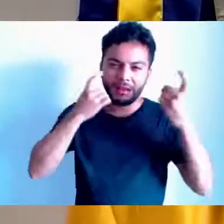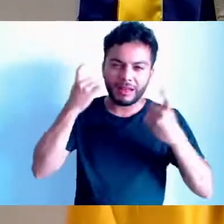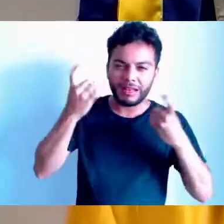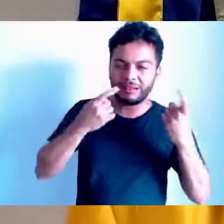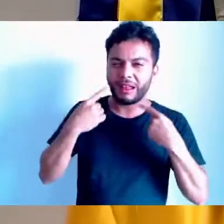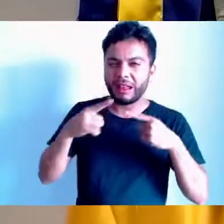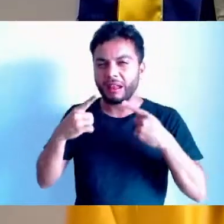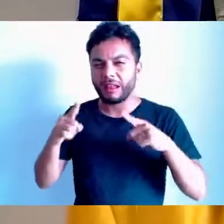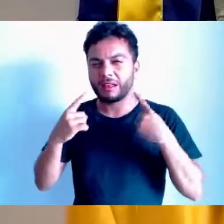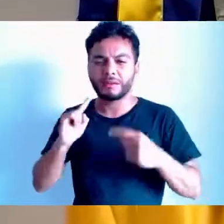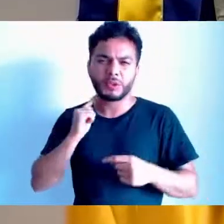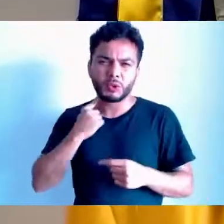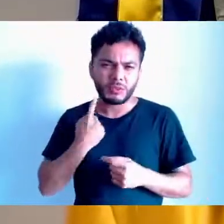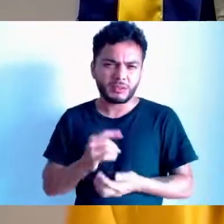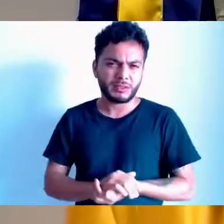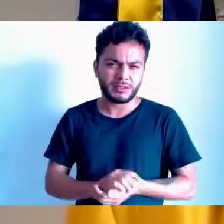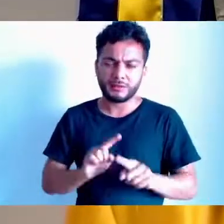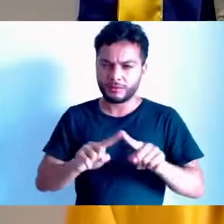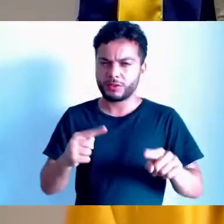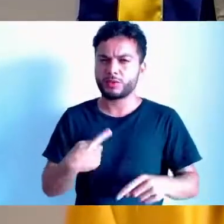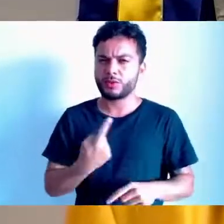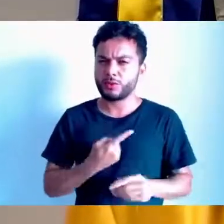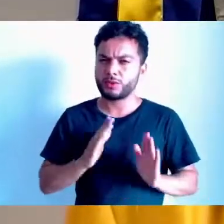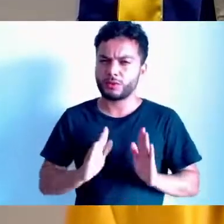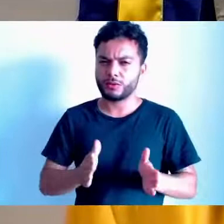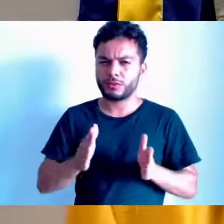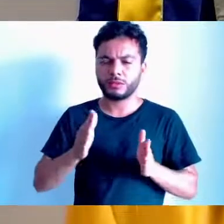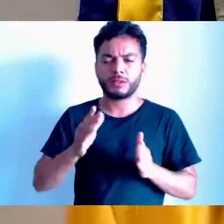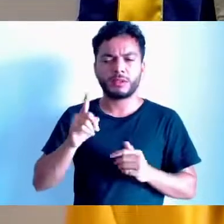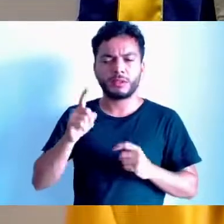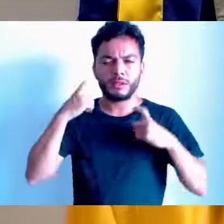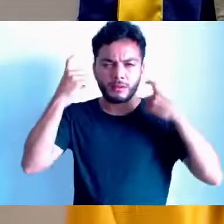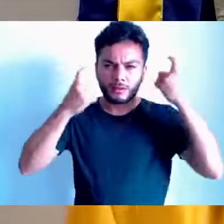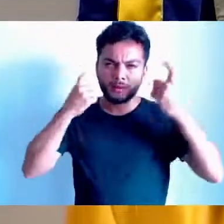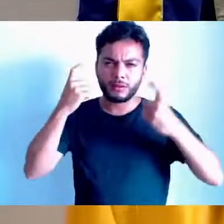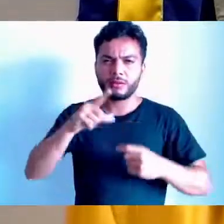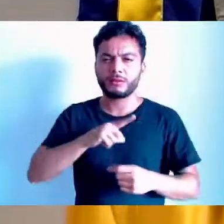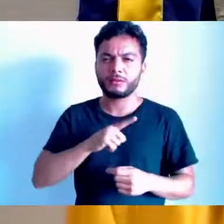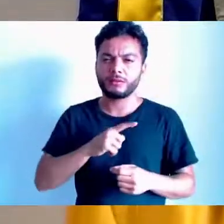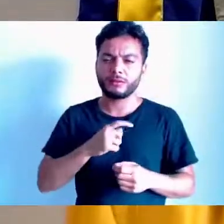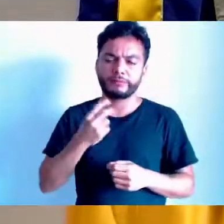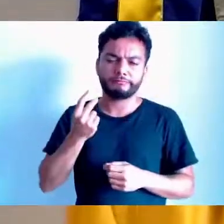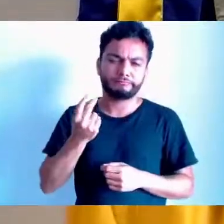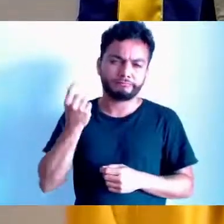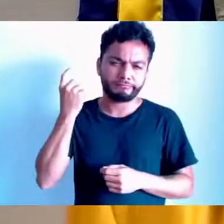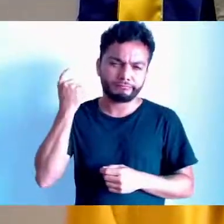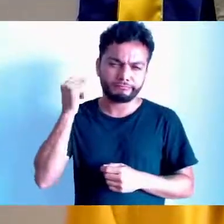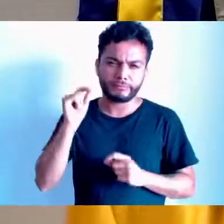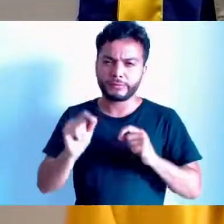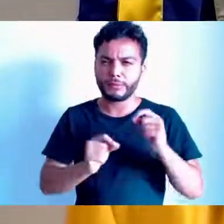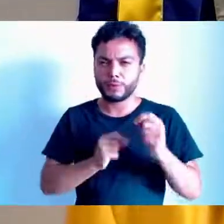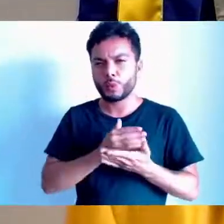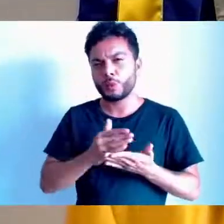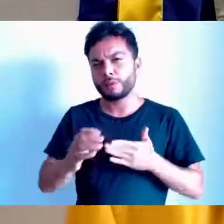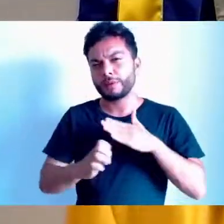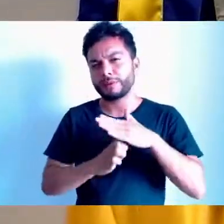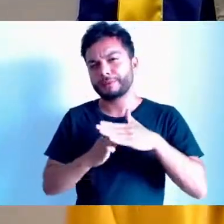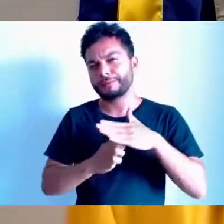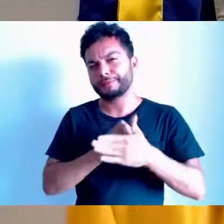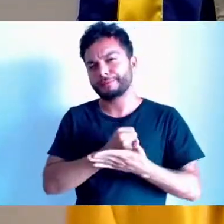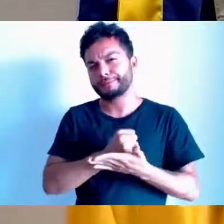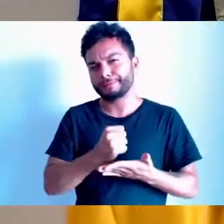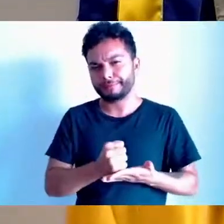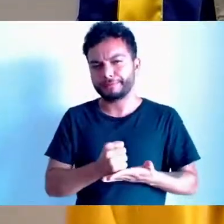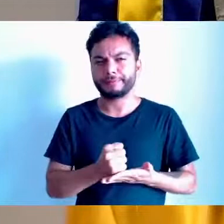gente já estava preocupado já há bastante tempo, já desde que essa famigerada empresa entrou. E se fizeram a